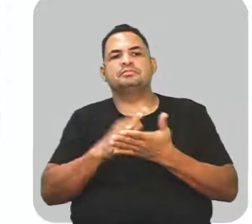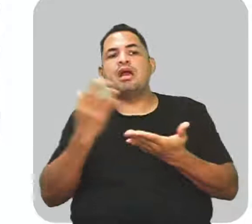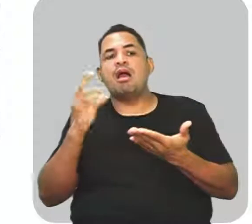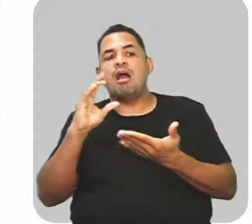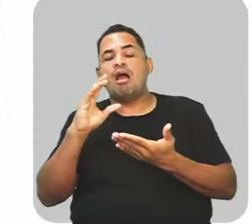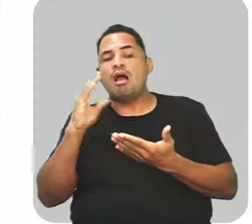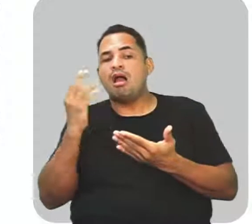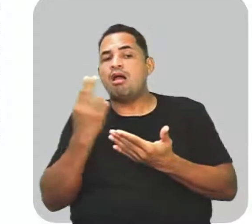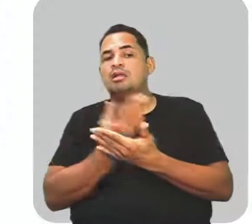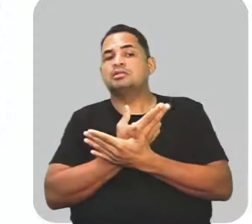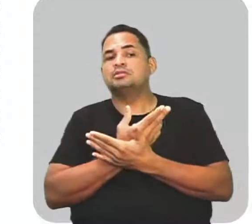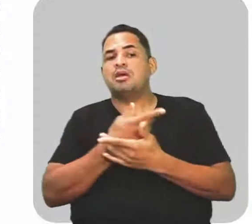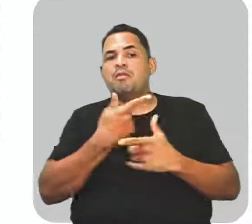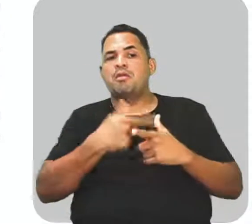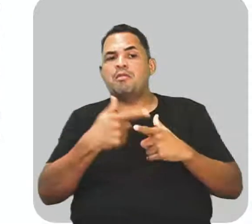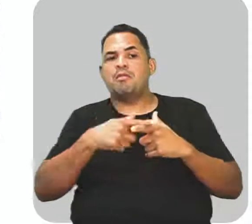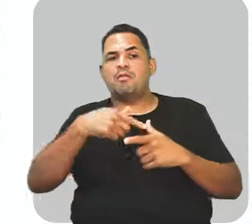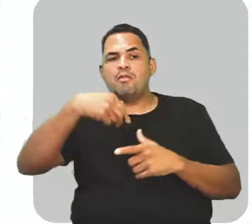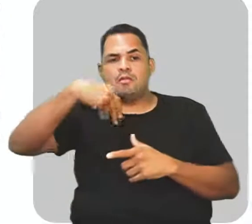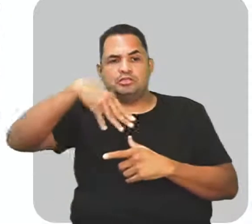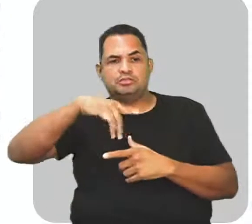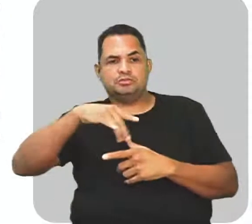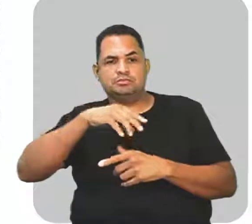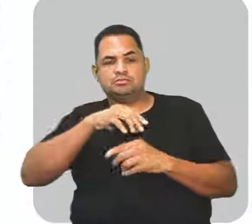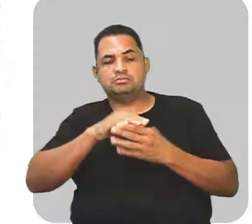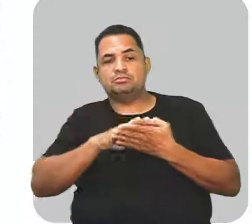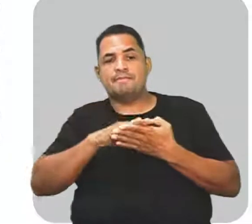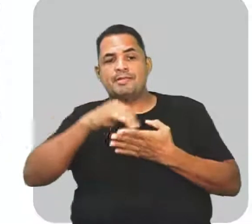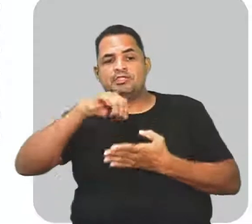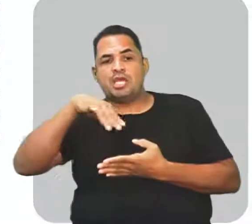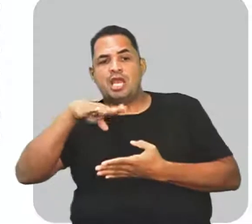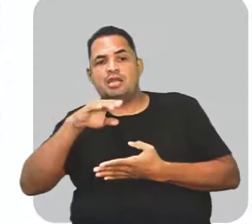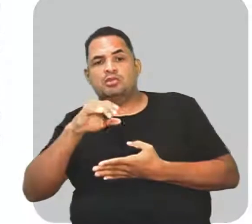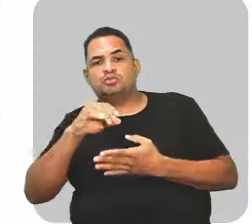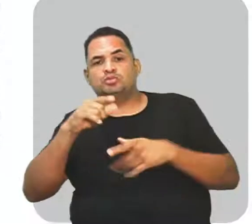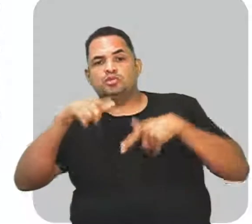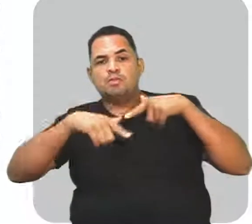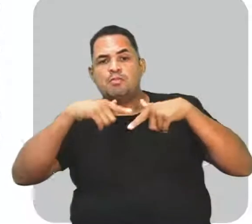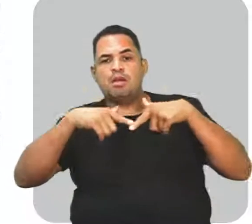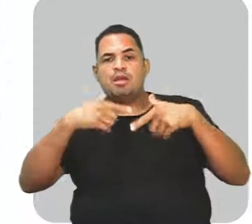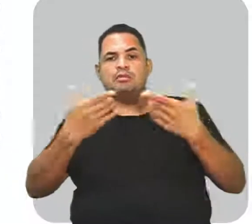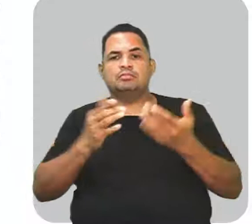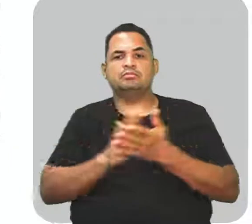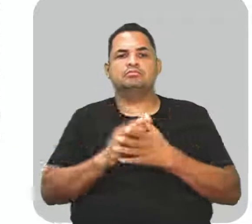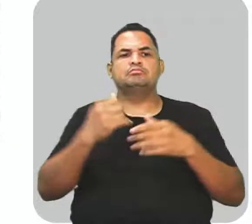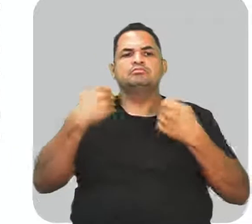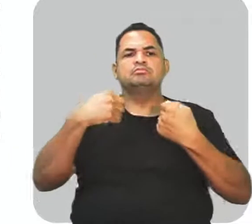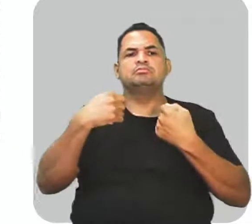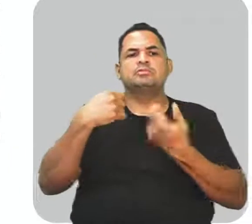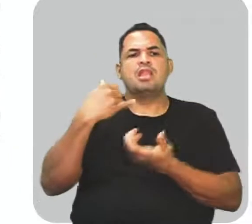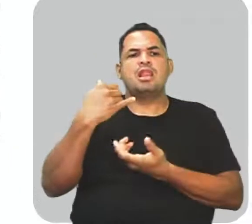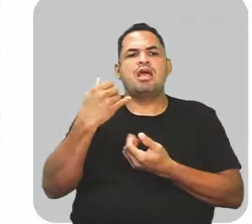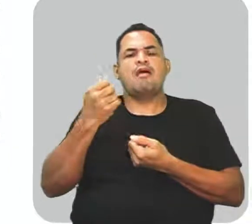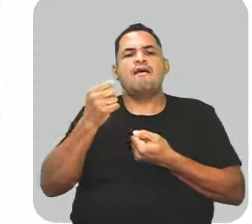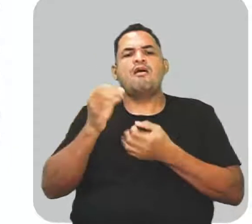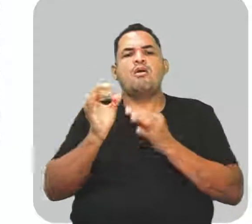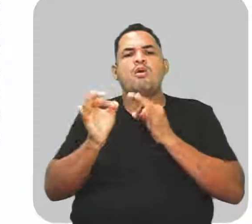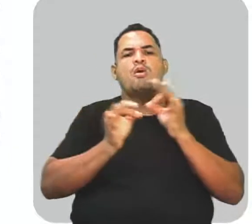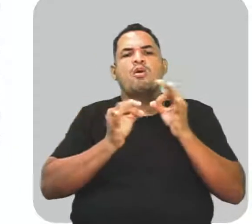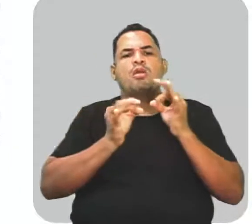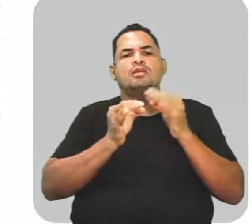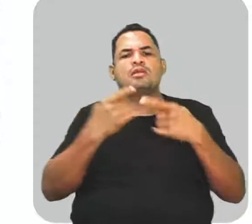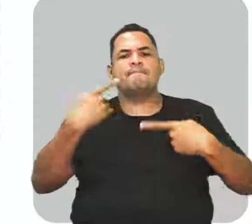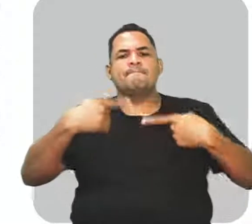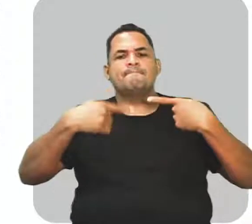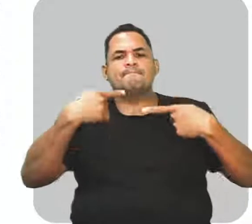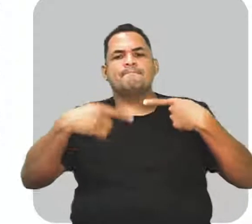o impasse. O Ministério do Trabalho e Emprego devem exercer um papel importante na criação de